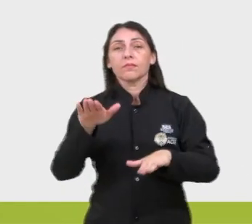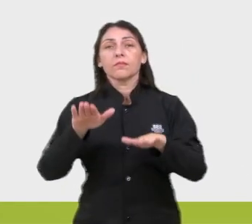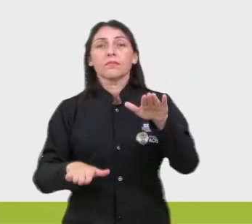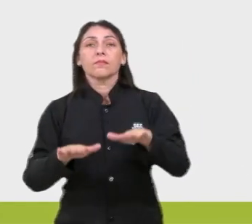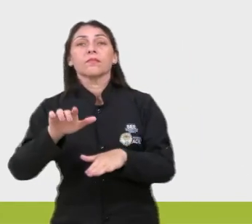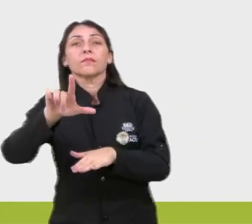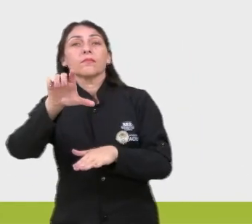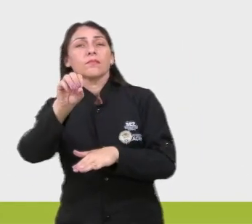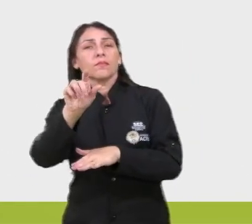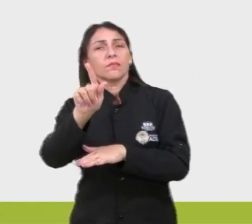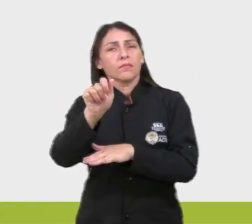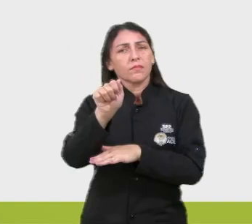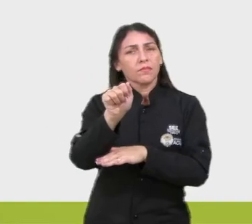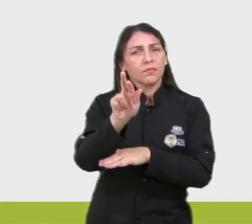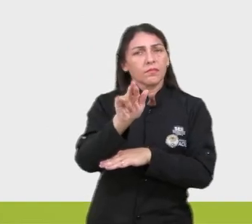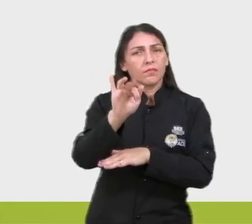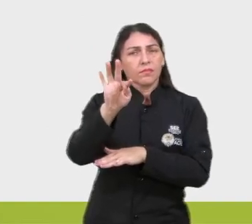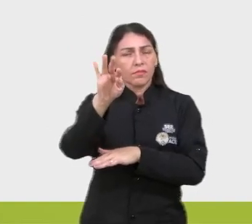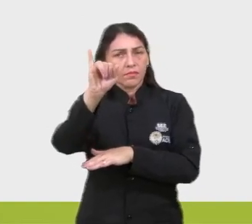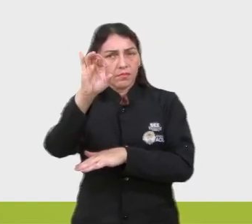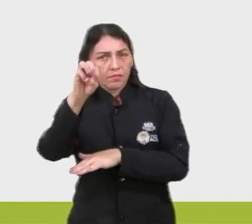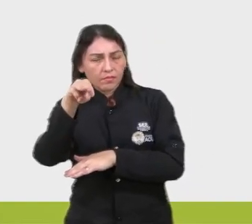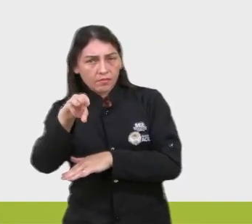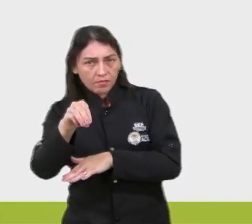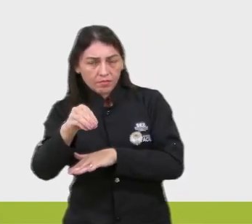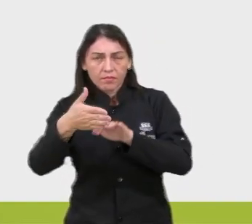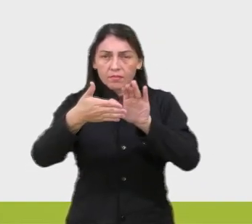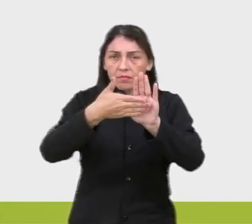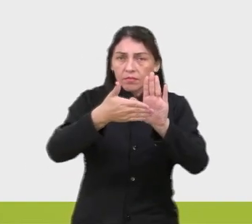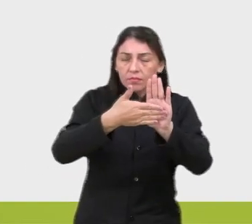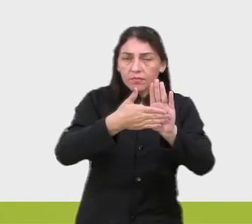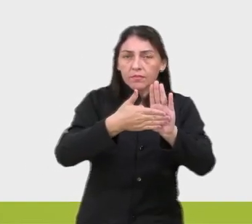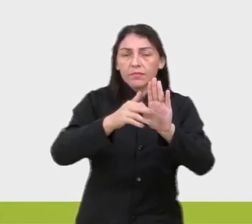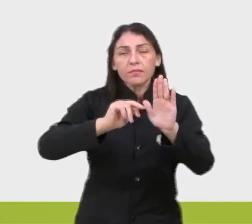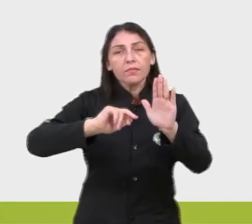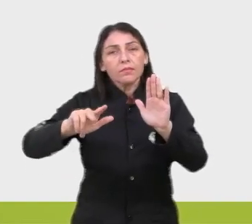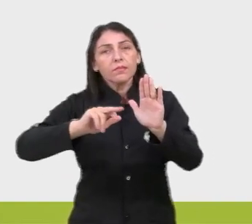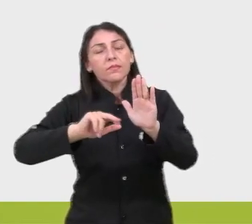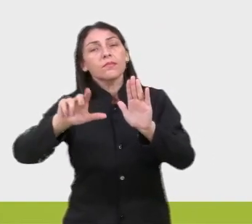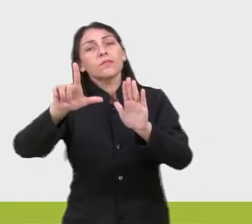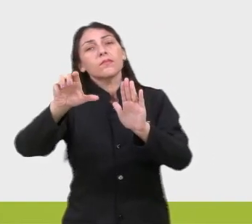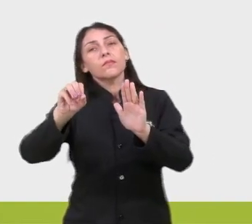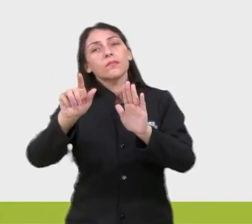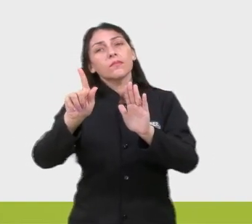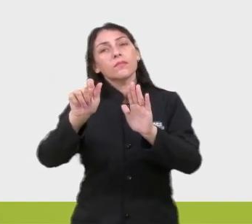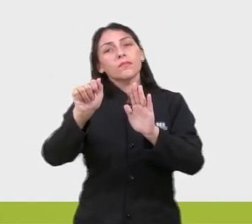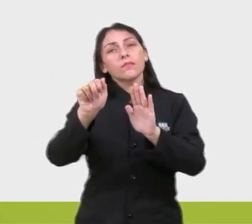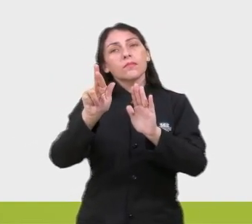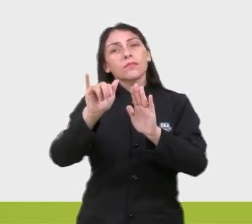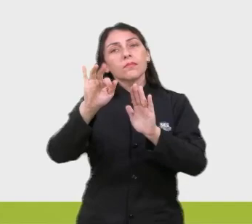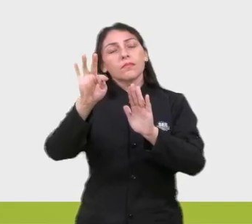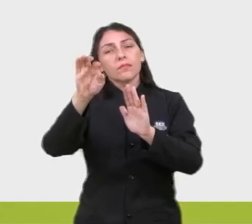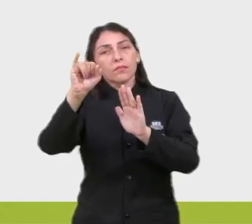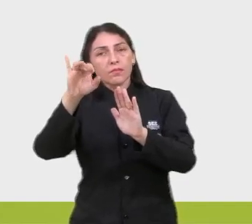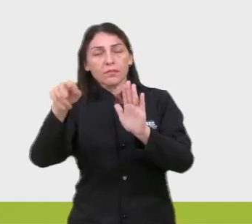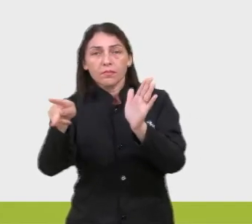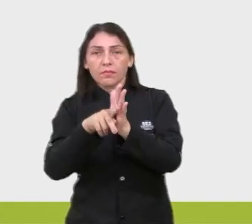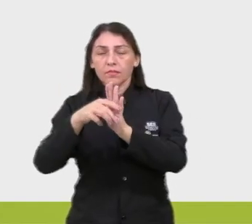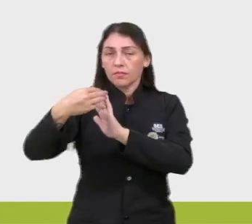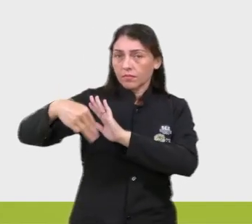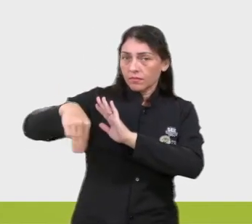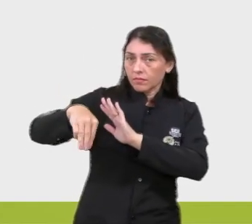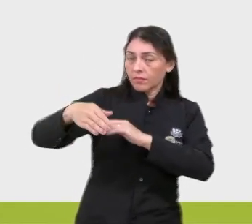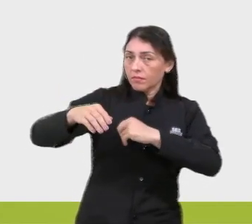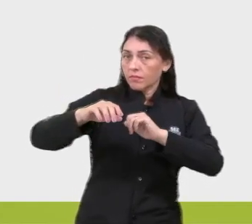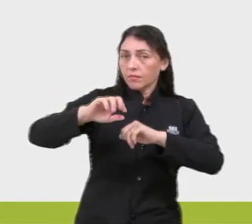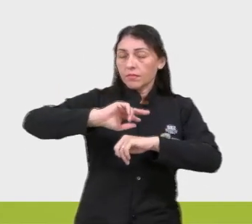logaritmo, com que o logaritmo propõe. Não é o logaritmo, né? Dentro dessa